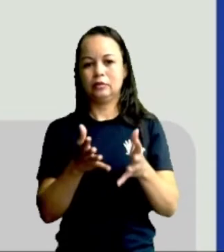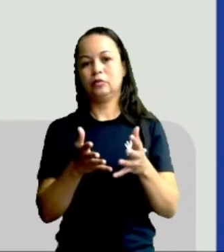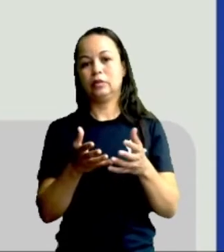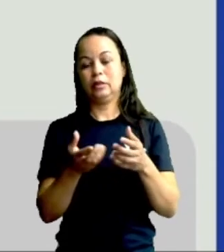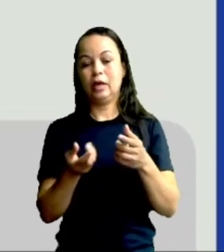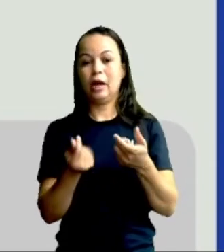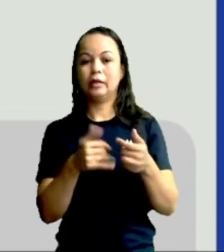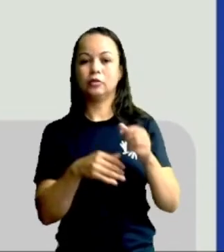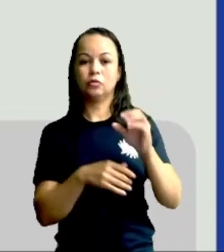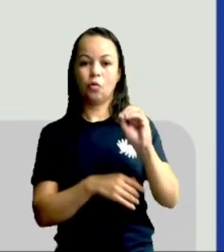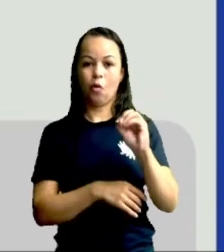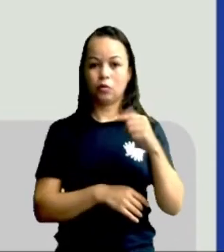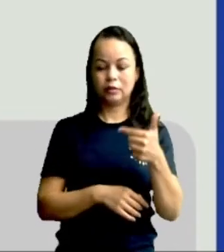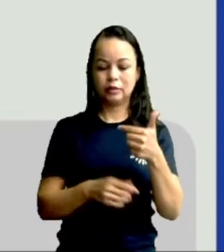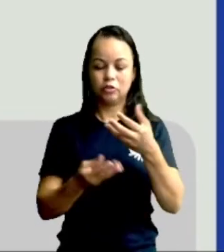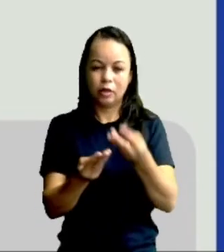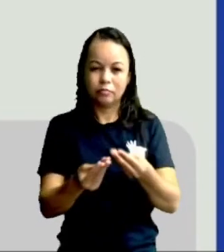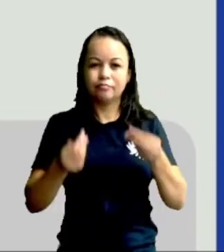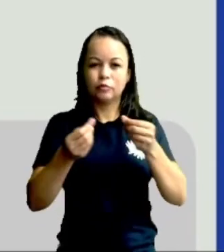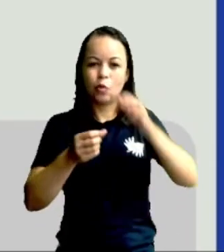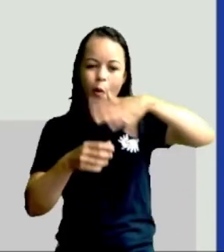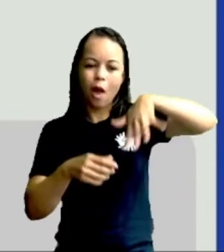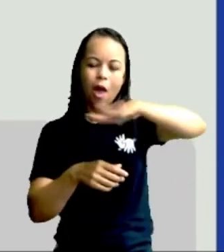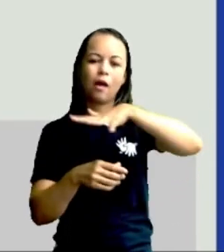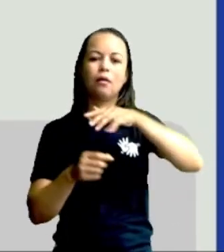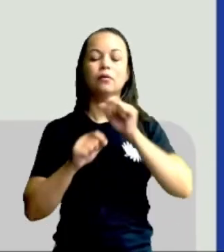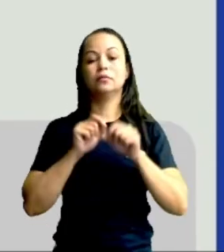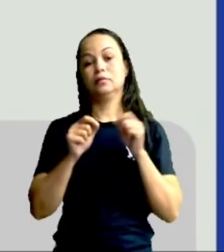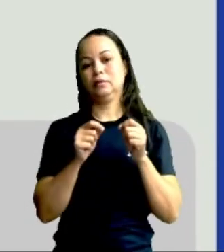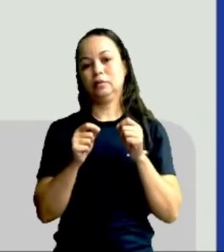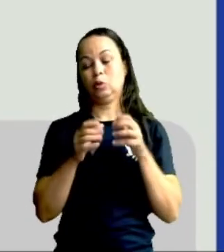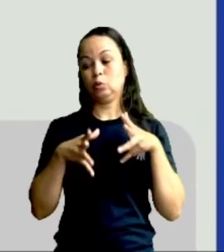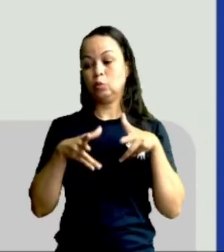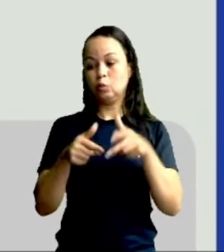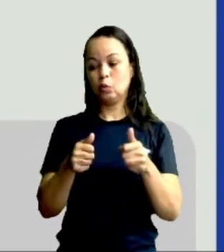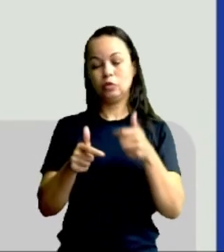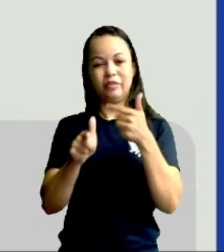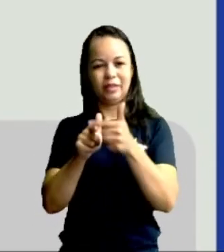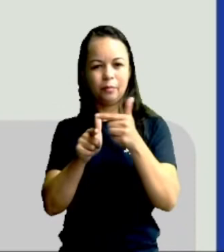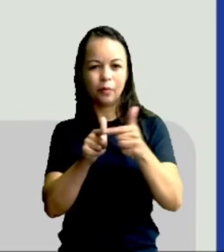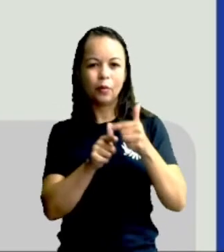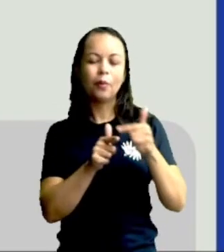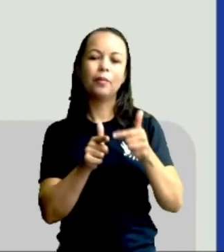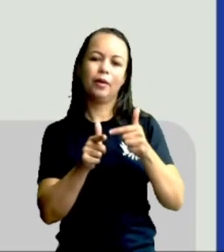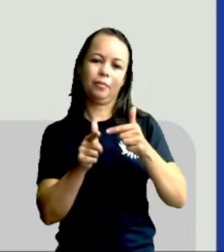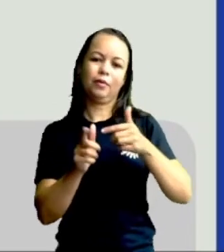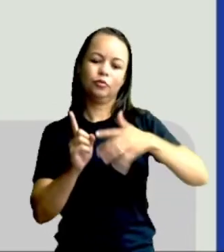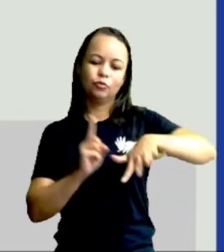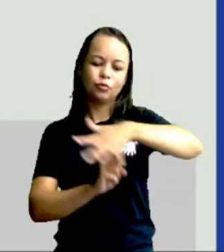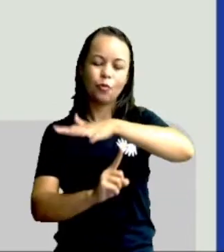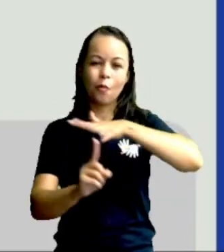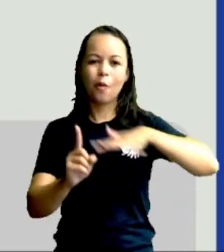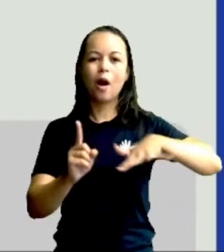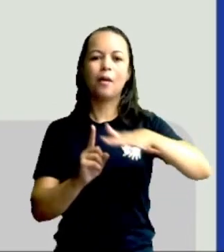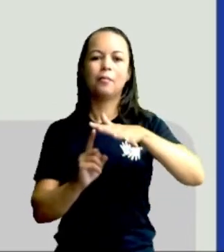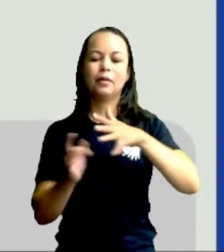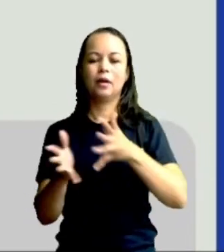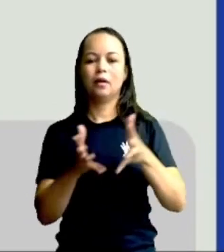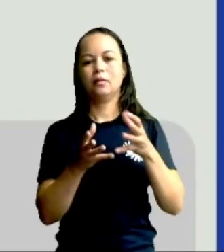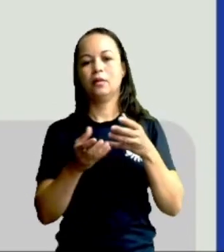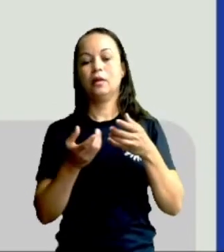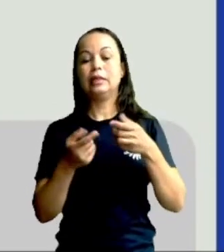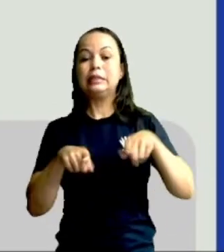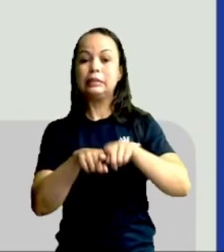redução do oxigênio dissolvido nos ecossistemas, então veja como tudo isso vai comprometer até o ambiente, ou seja, até a